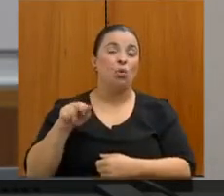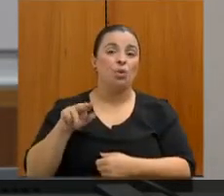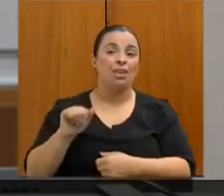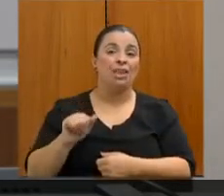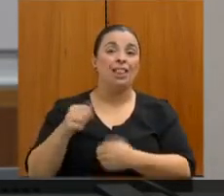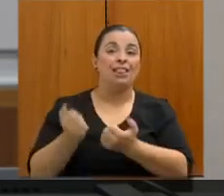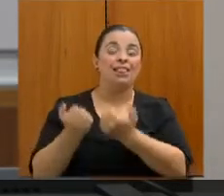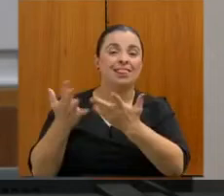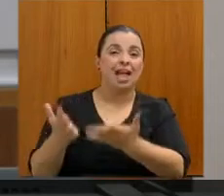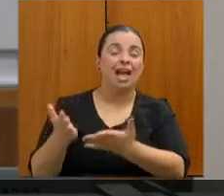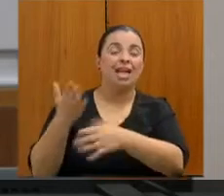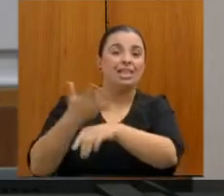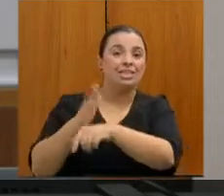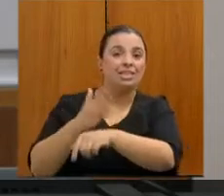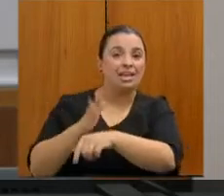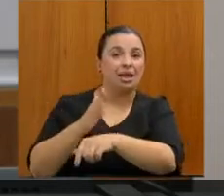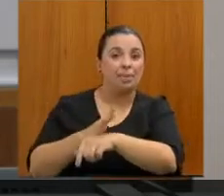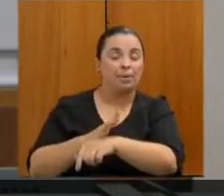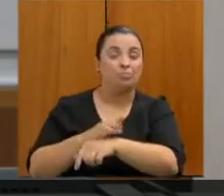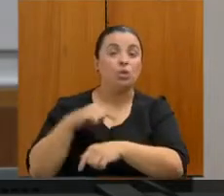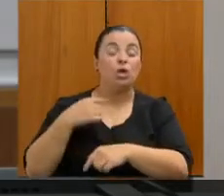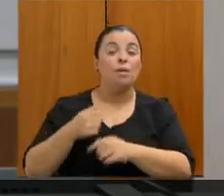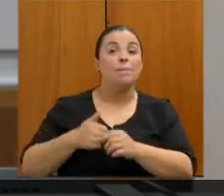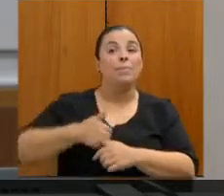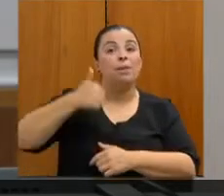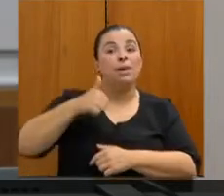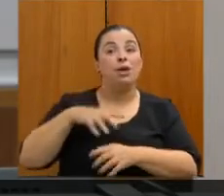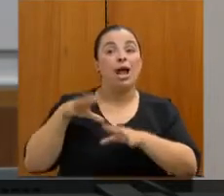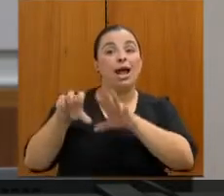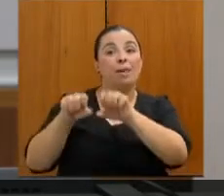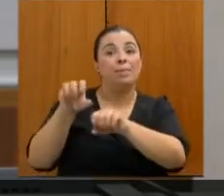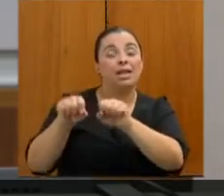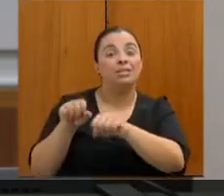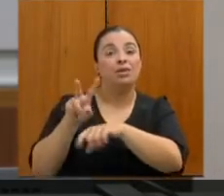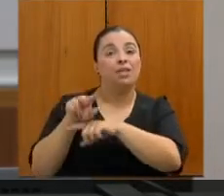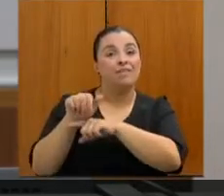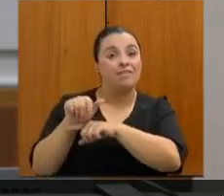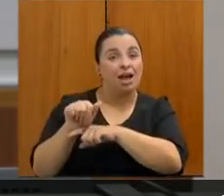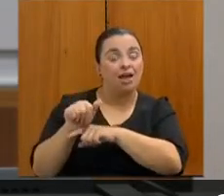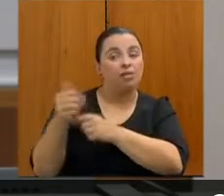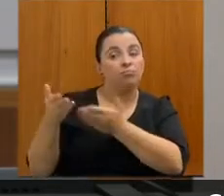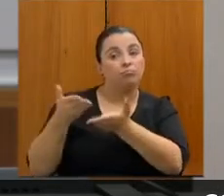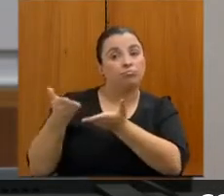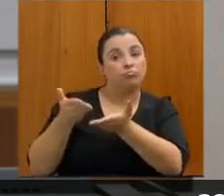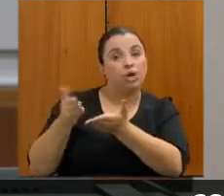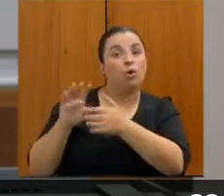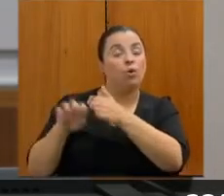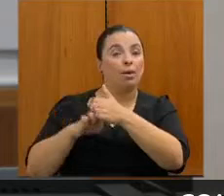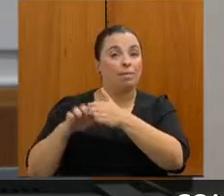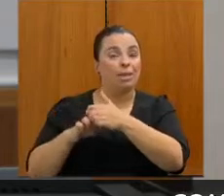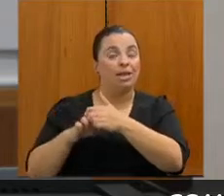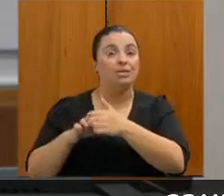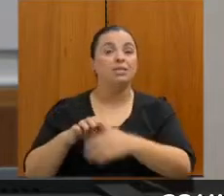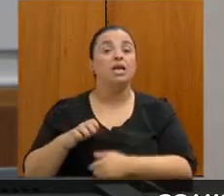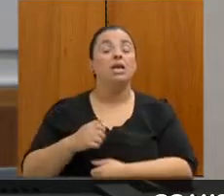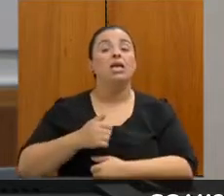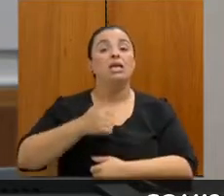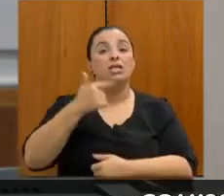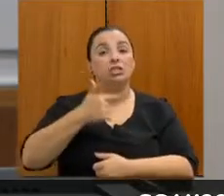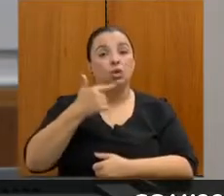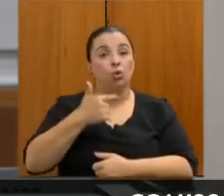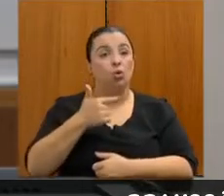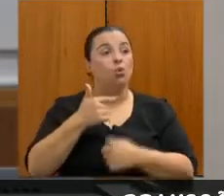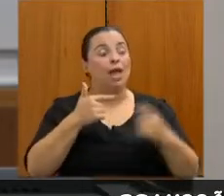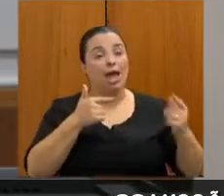de captação dessas vagas junto com as empresas e também faz essa promoção de inserção